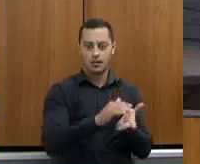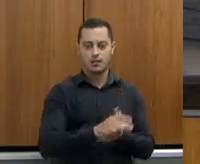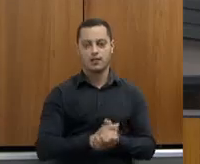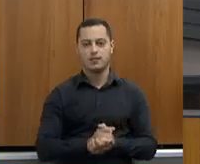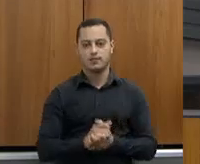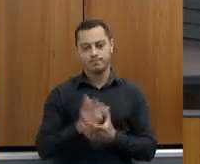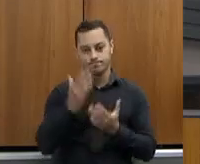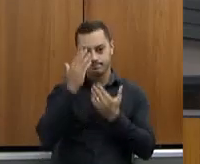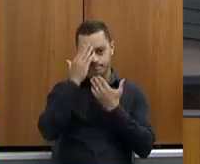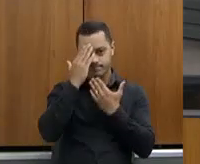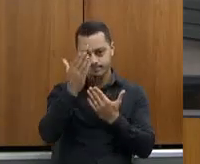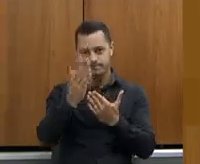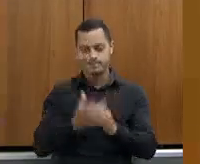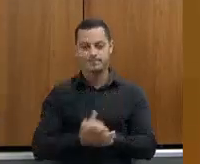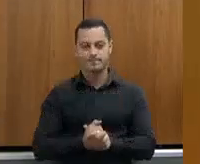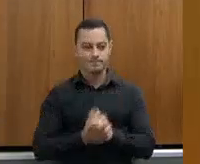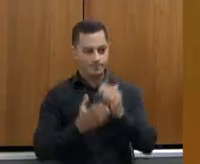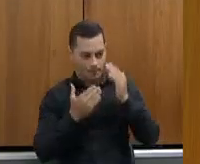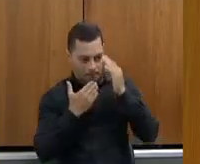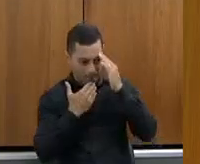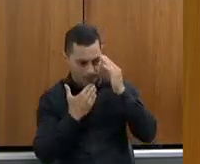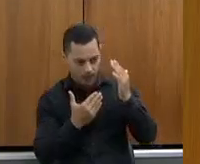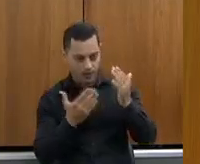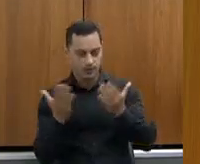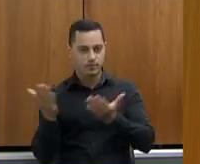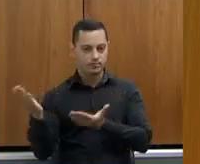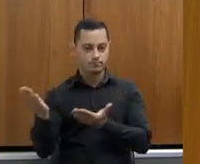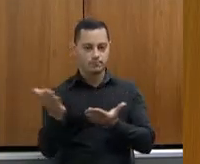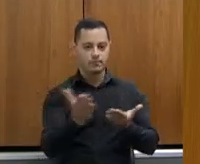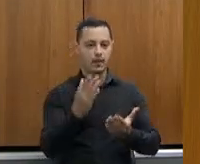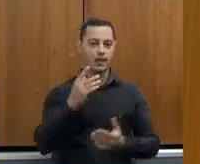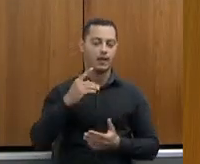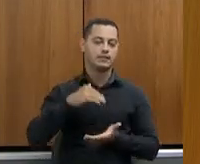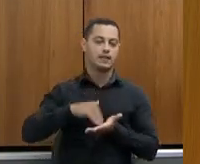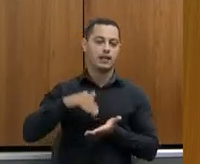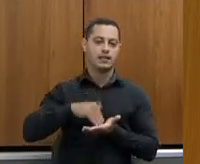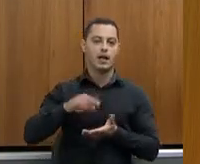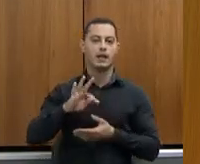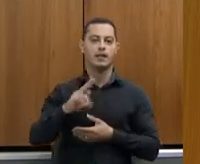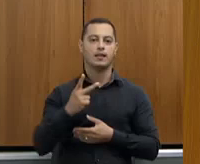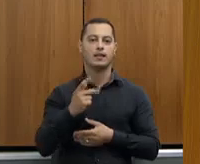muito obrigado. Muito obrigado, deputado Roberto Andrade. Com a palavra ao secretário Thales.